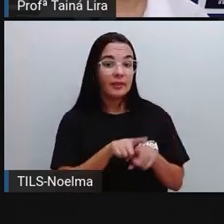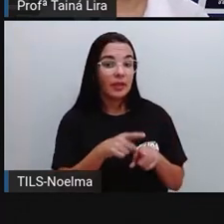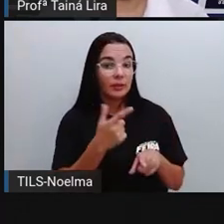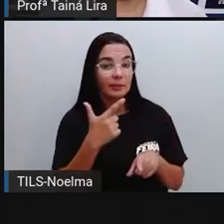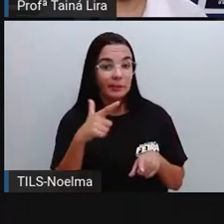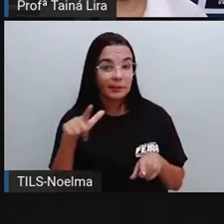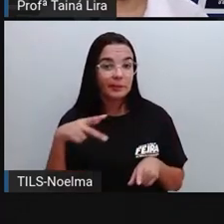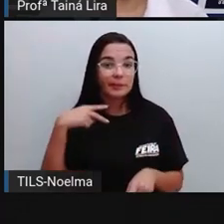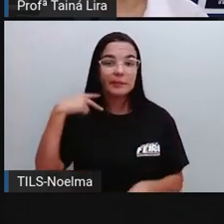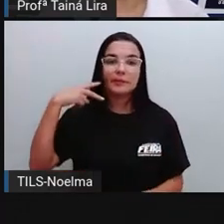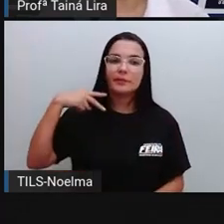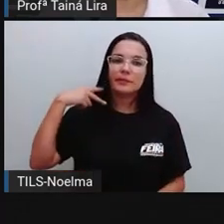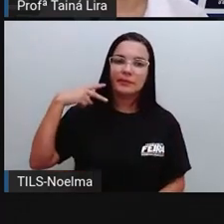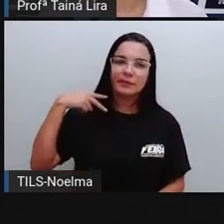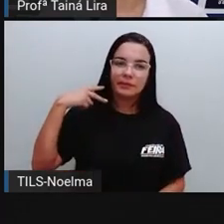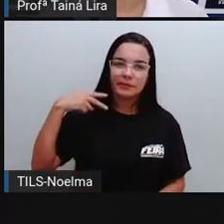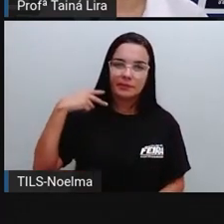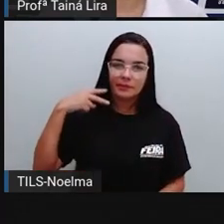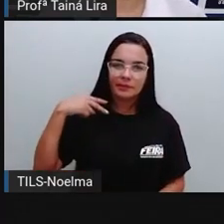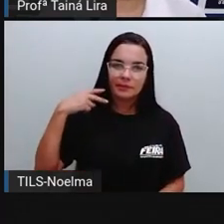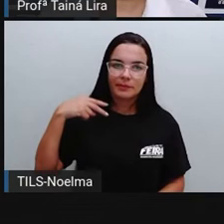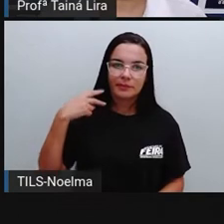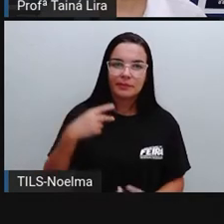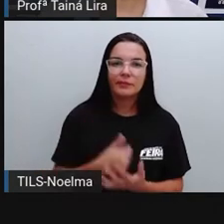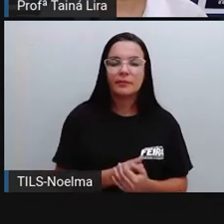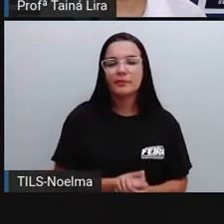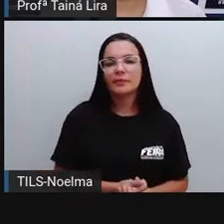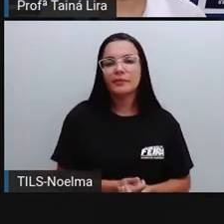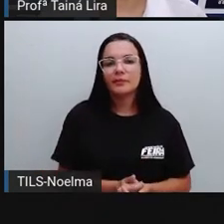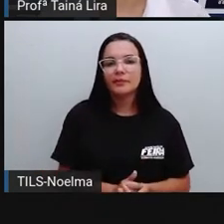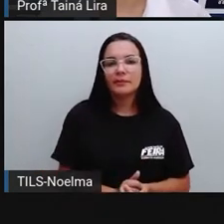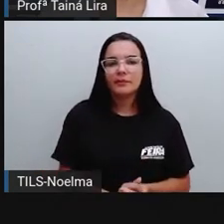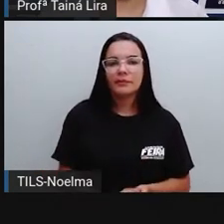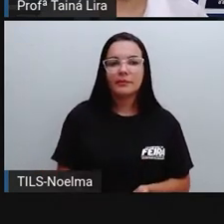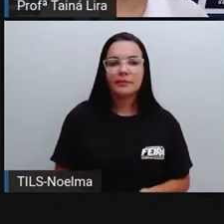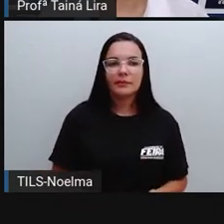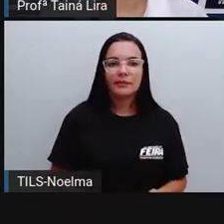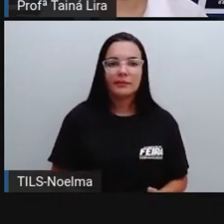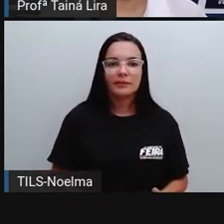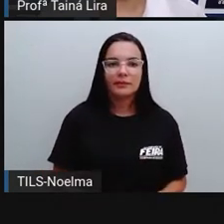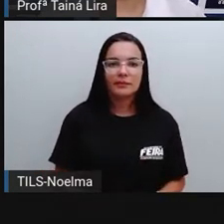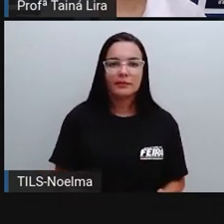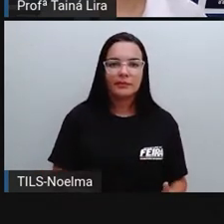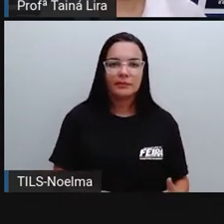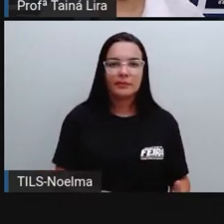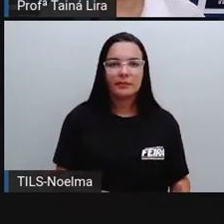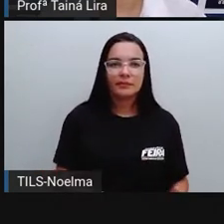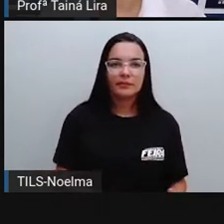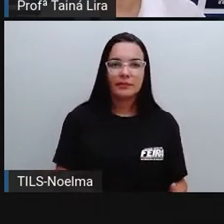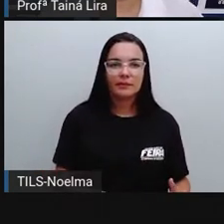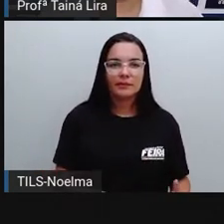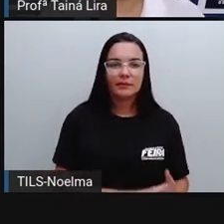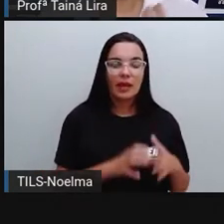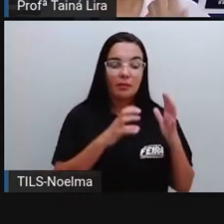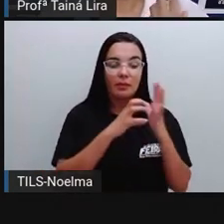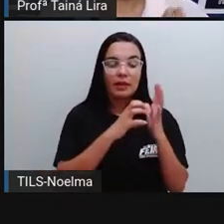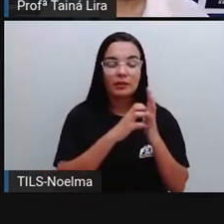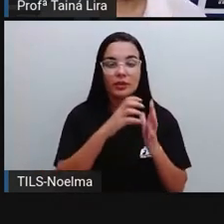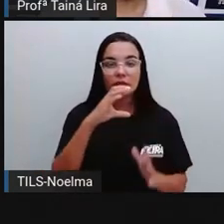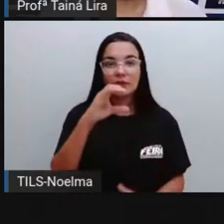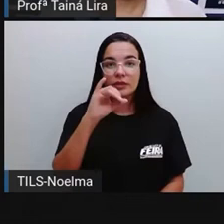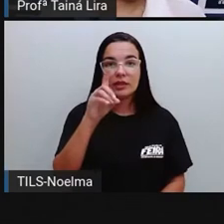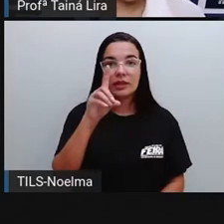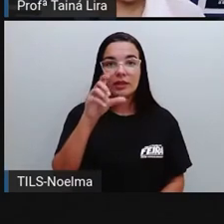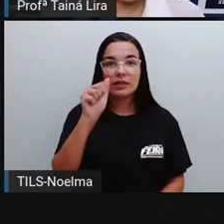Pedro Cícero, então, ó, o nome dele, lá no documento, Pedro Cícero Marcênio Silva, do